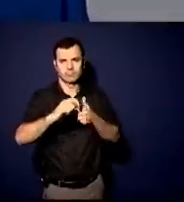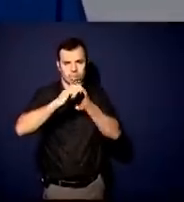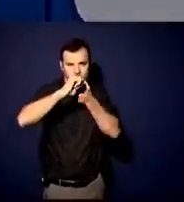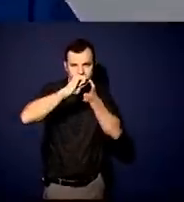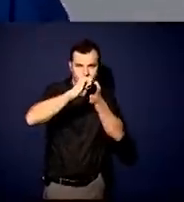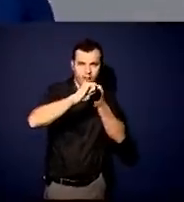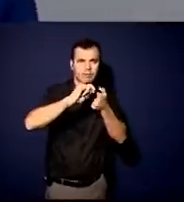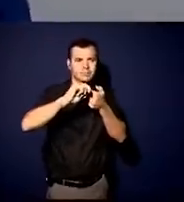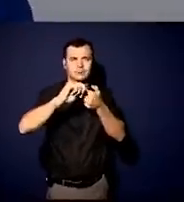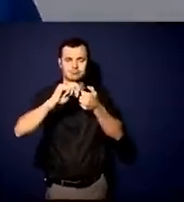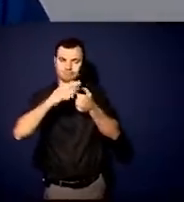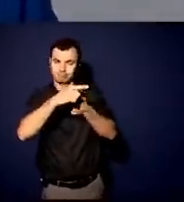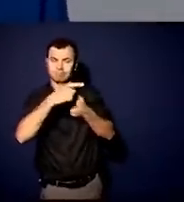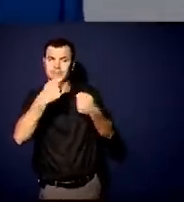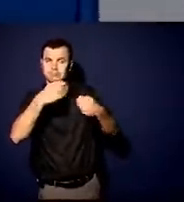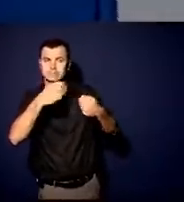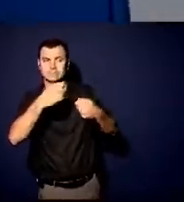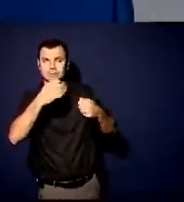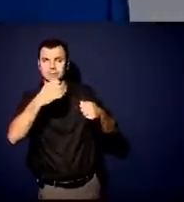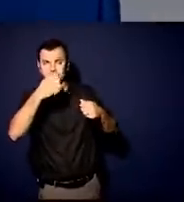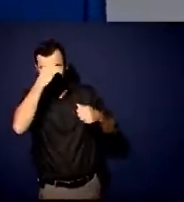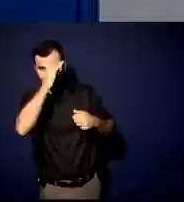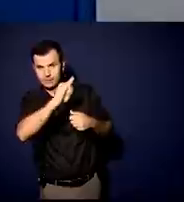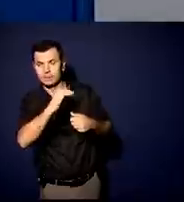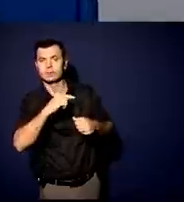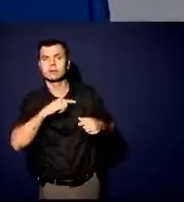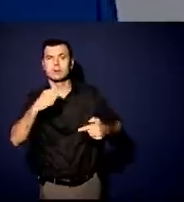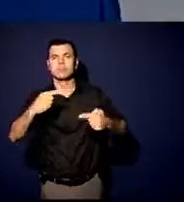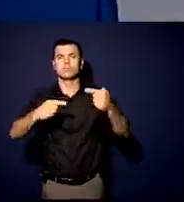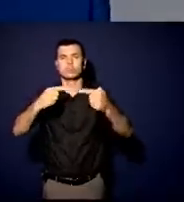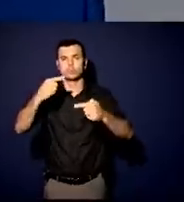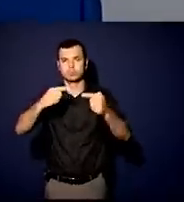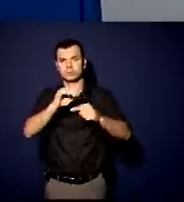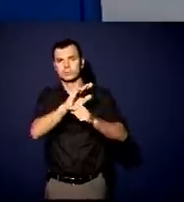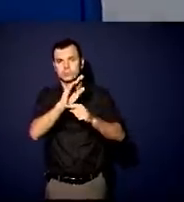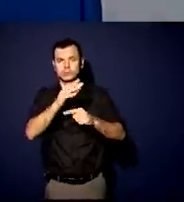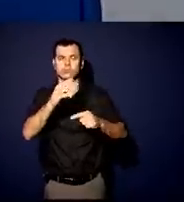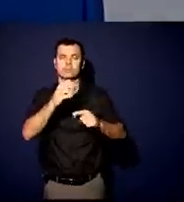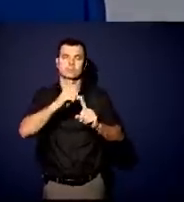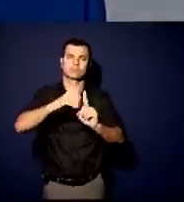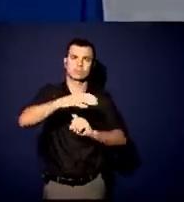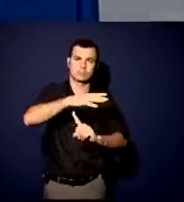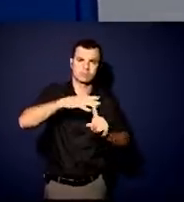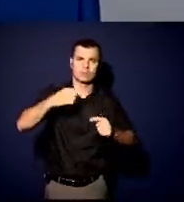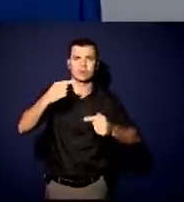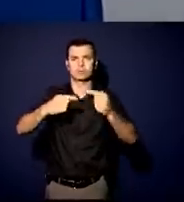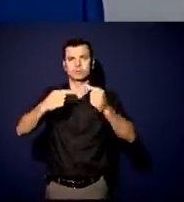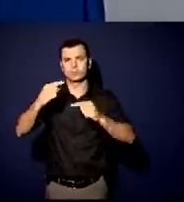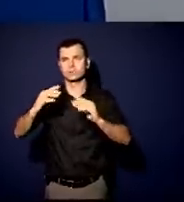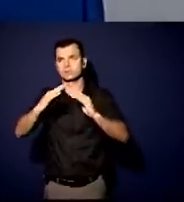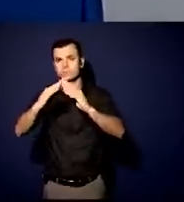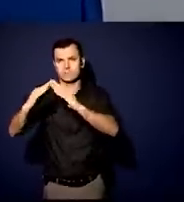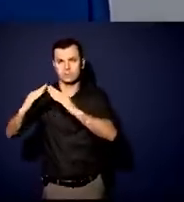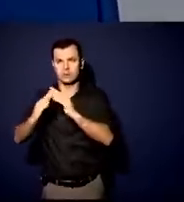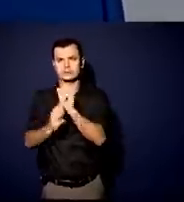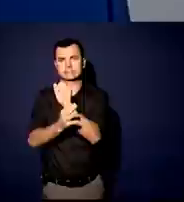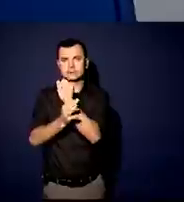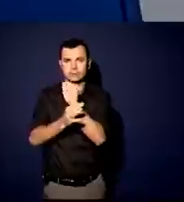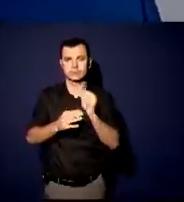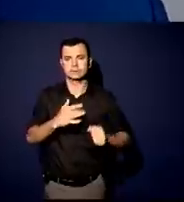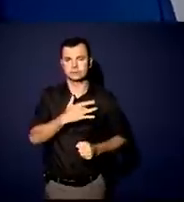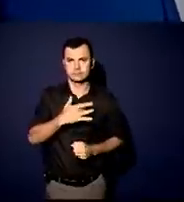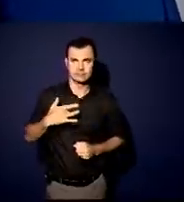a gente tem que ver que além da política de assistência social, da política de habitação, da política de segurança, da política de saúde,